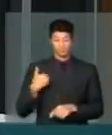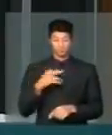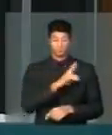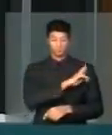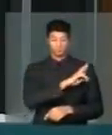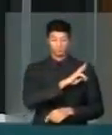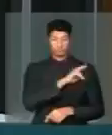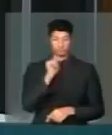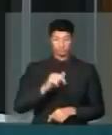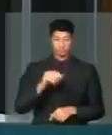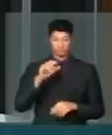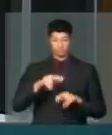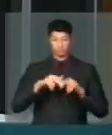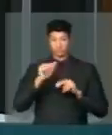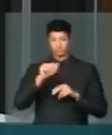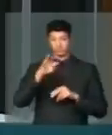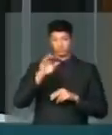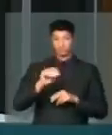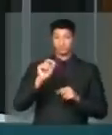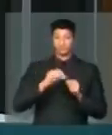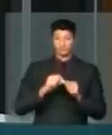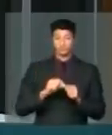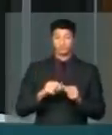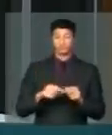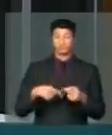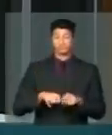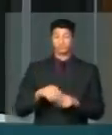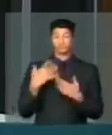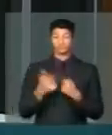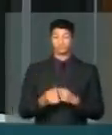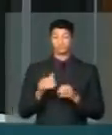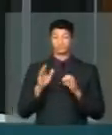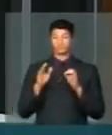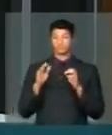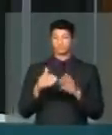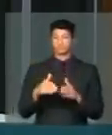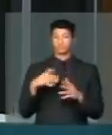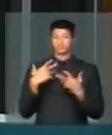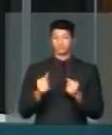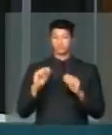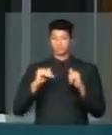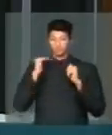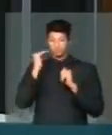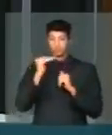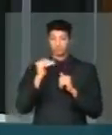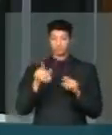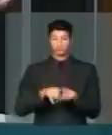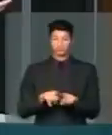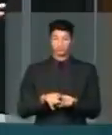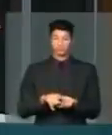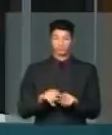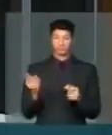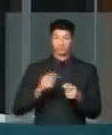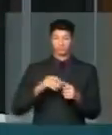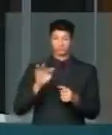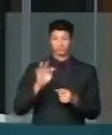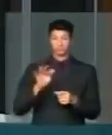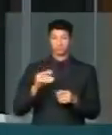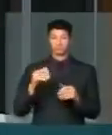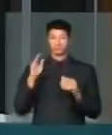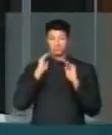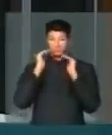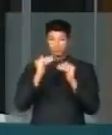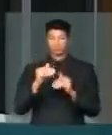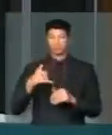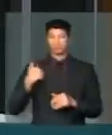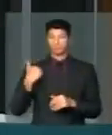responsabilizado pelos seus atos, pelos atos que cometem. Então, vamos em frente, vamos avançar. Avançando no Pacto Federativo, avançando na